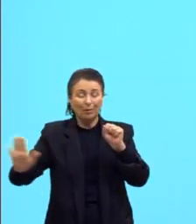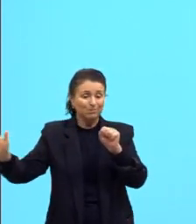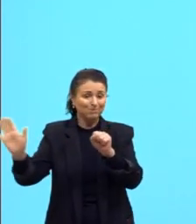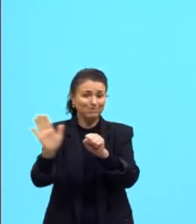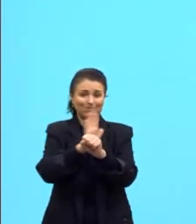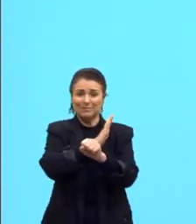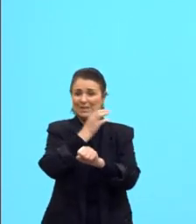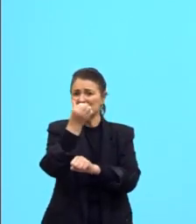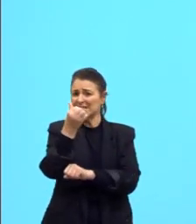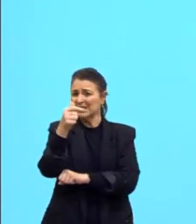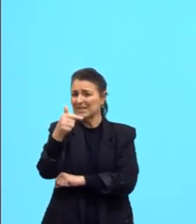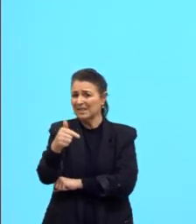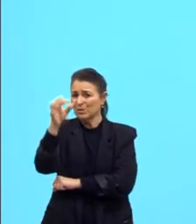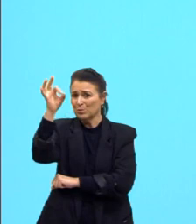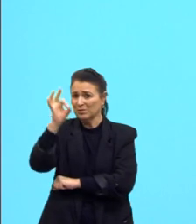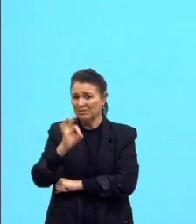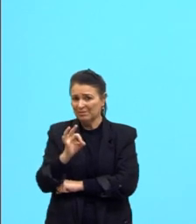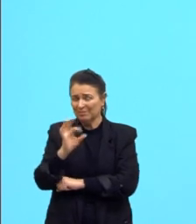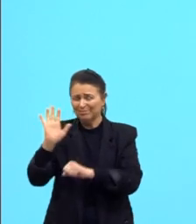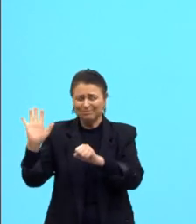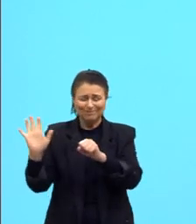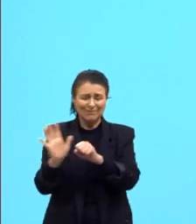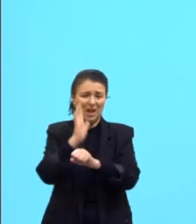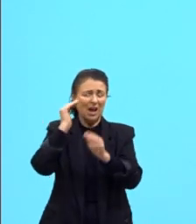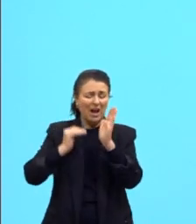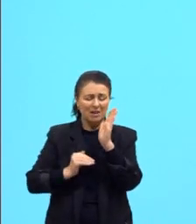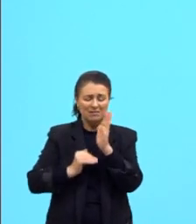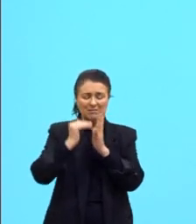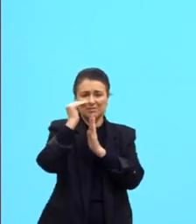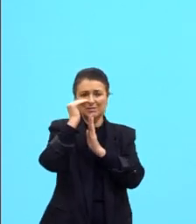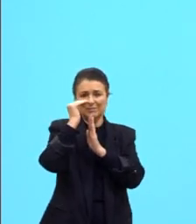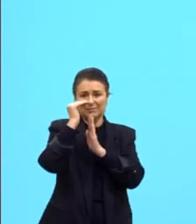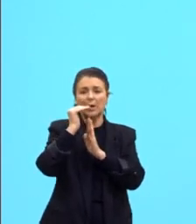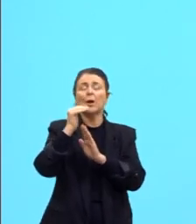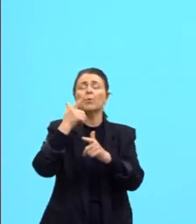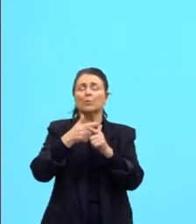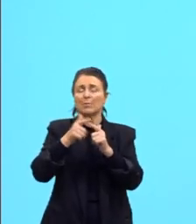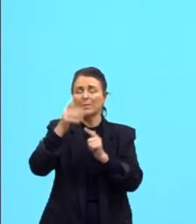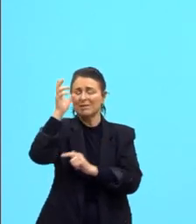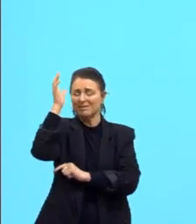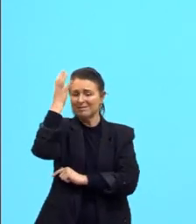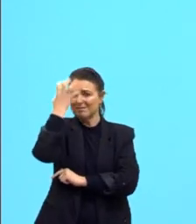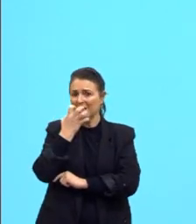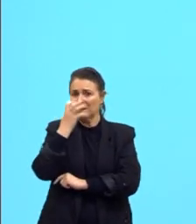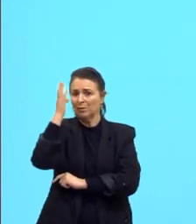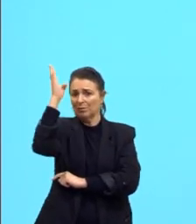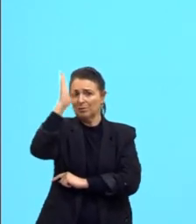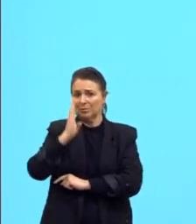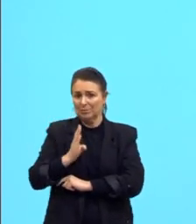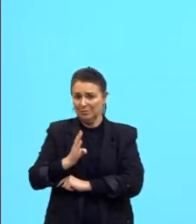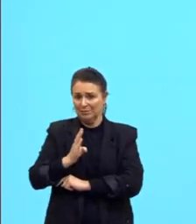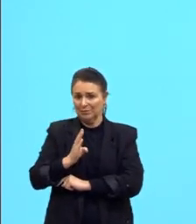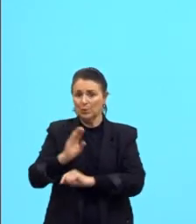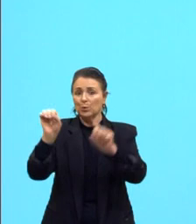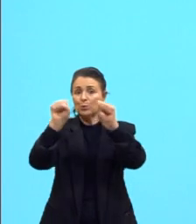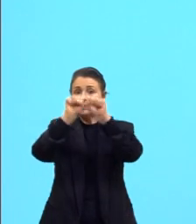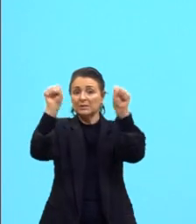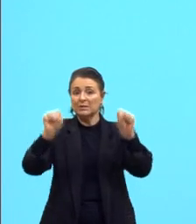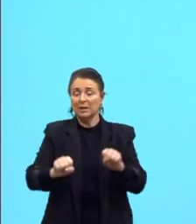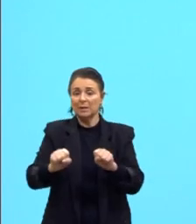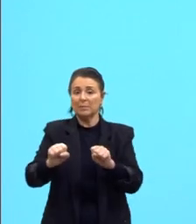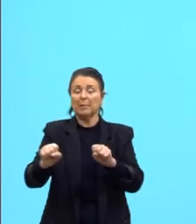67%. Vejam só que problema o Brasil tem essa questão do sistema prisional brasileiro, da criminalidade.